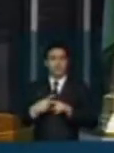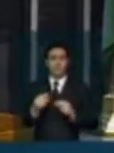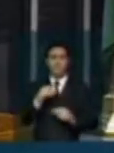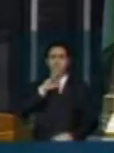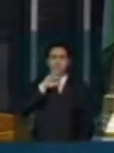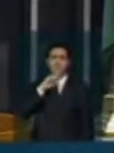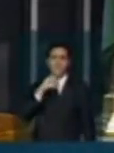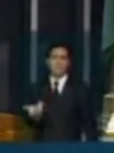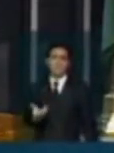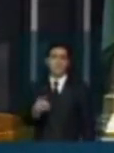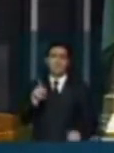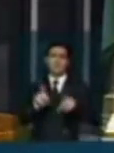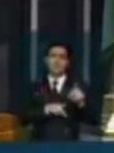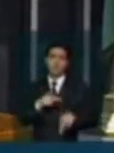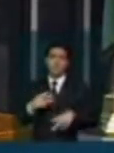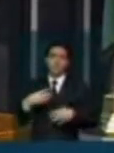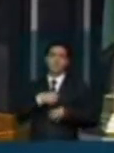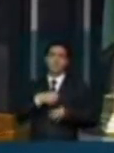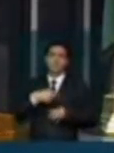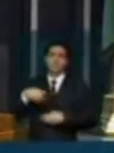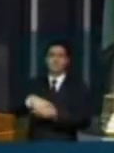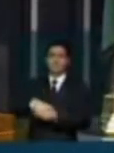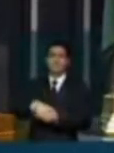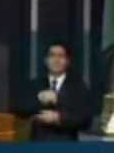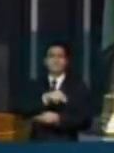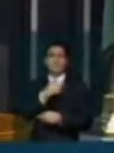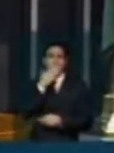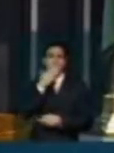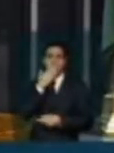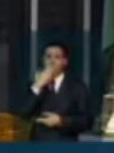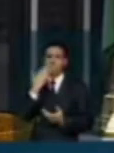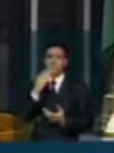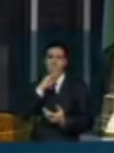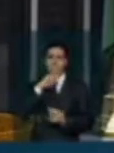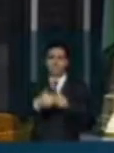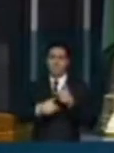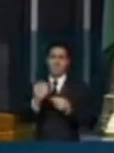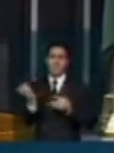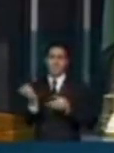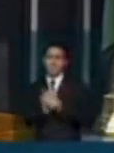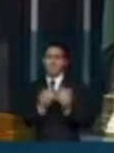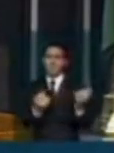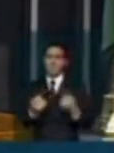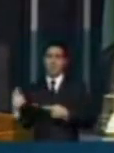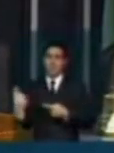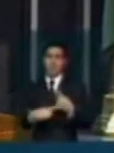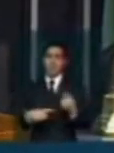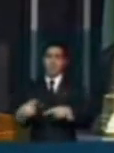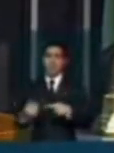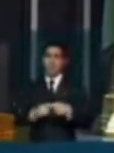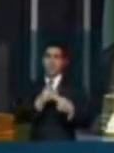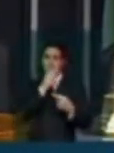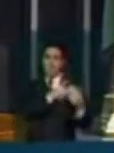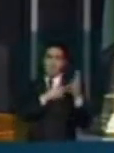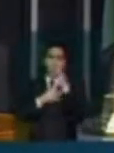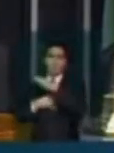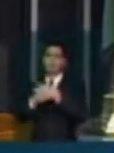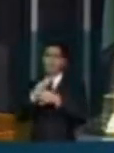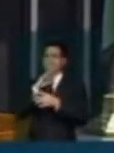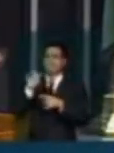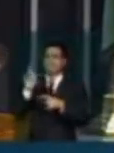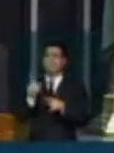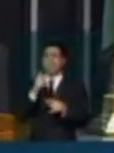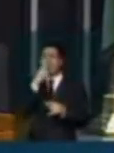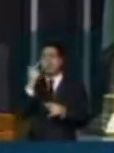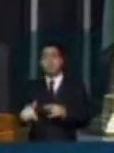a população tenha que enfrentar eleições com este nível de ação que despolitiza, que nega a democracia, que nega a política